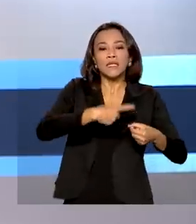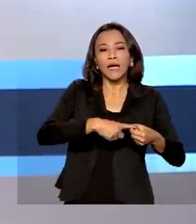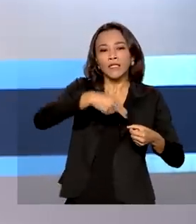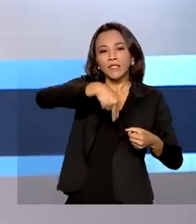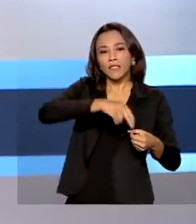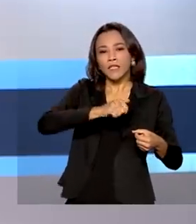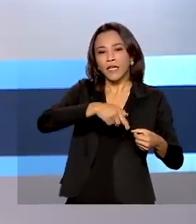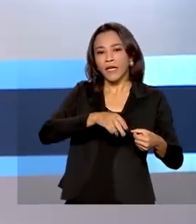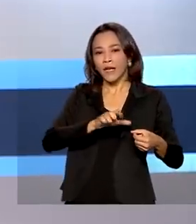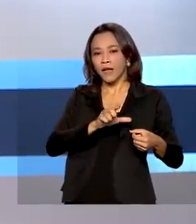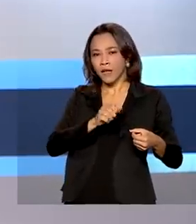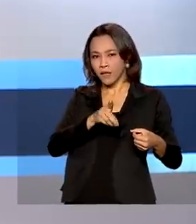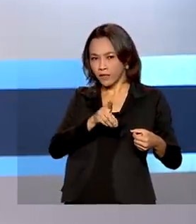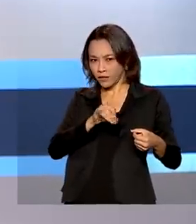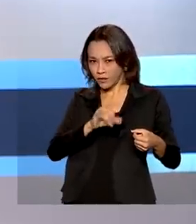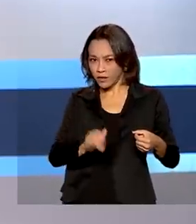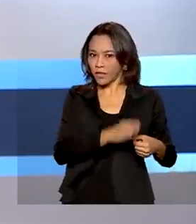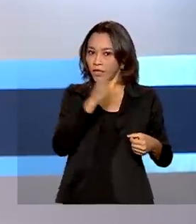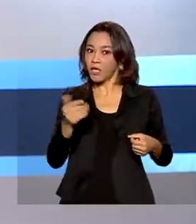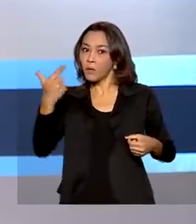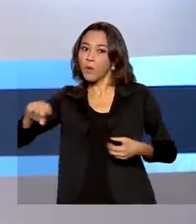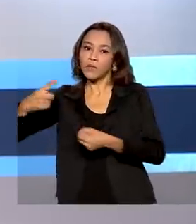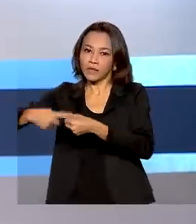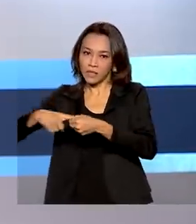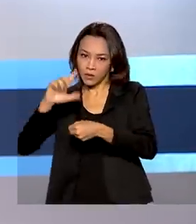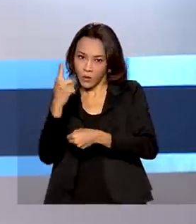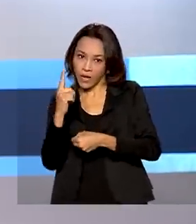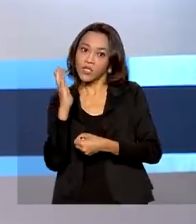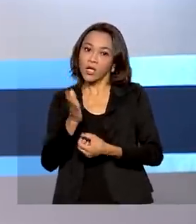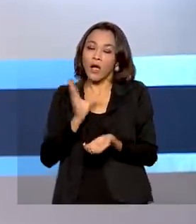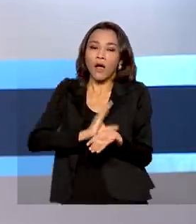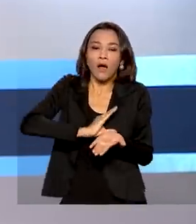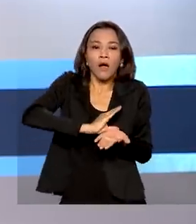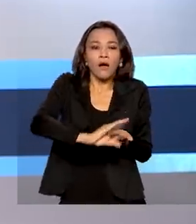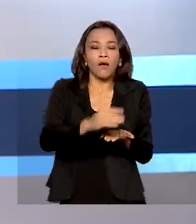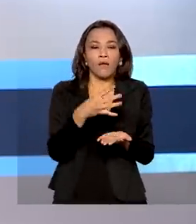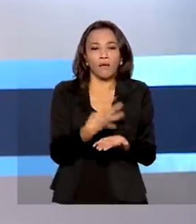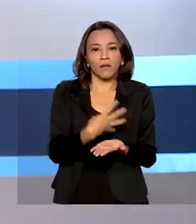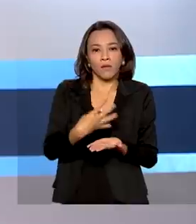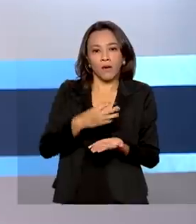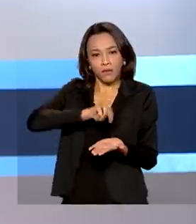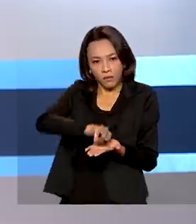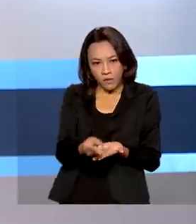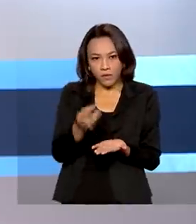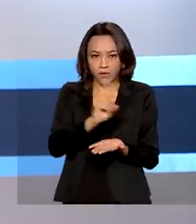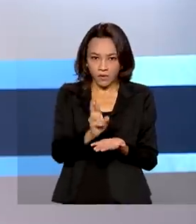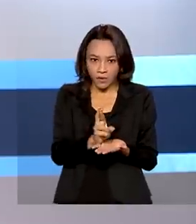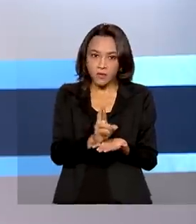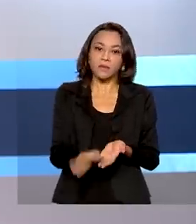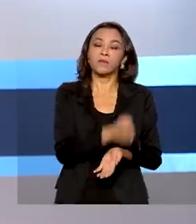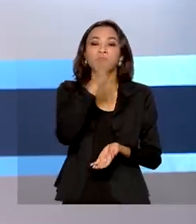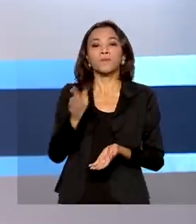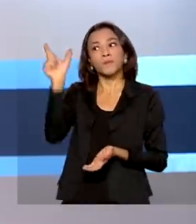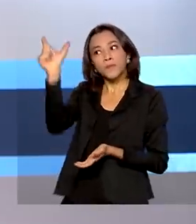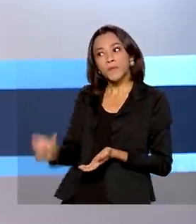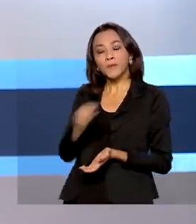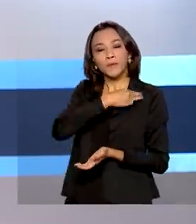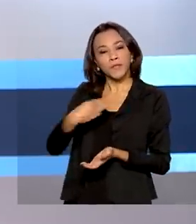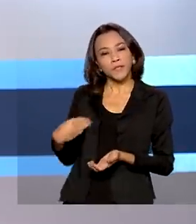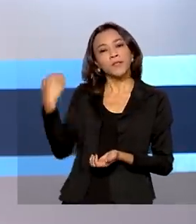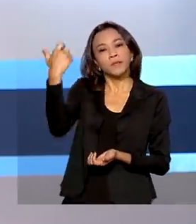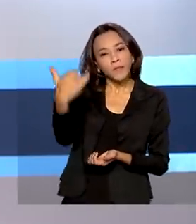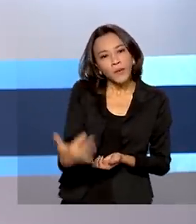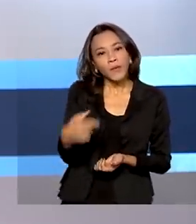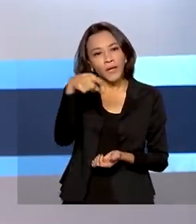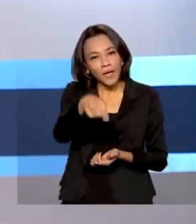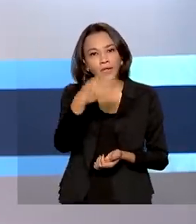Assunção de Goiás recebeu mais de 44 milhões de reais em investimentos. Segundo o ministro da Infraestrutura, a rodovia vai